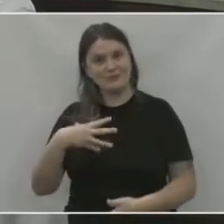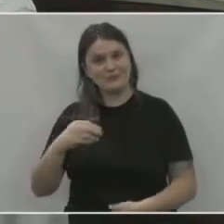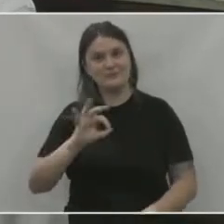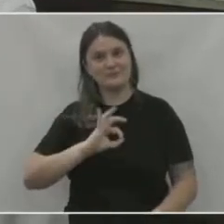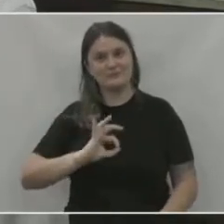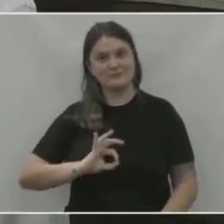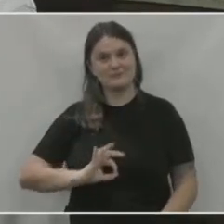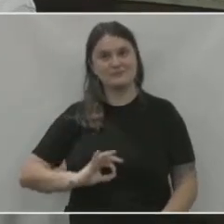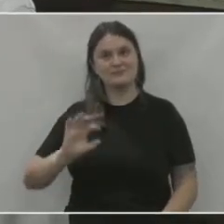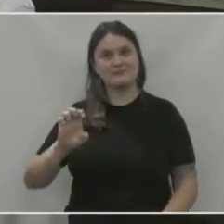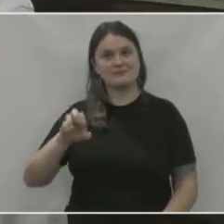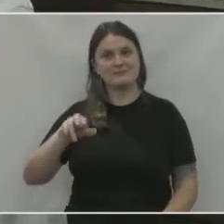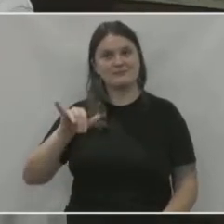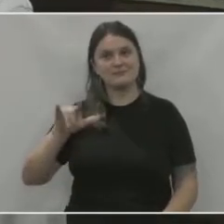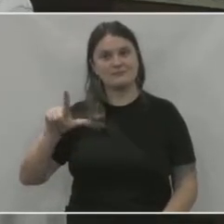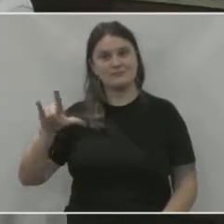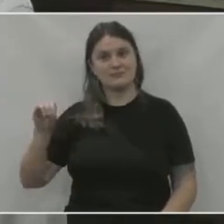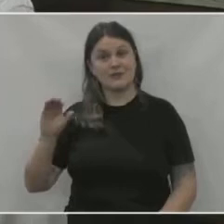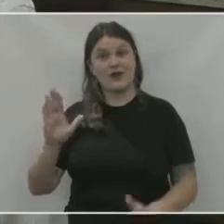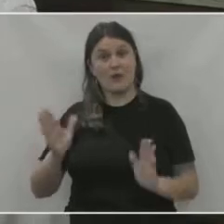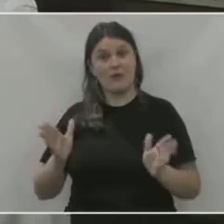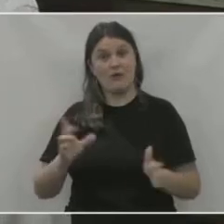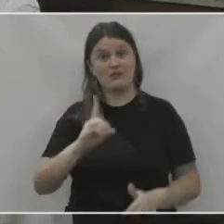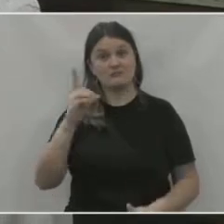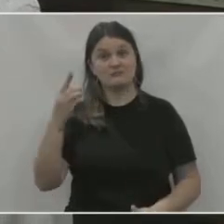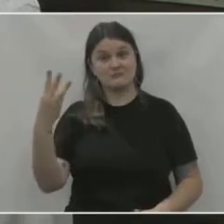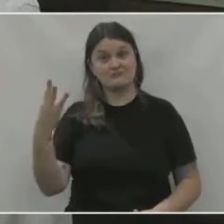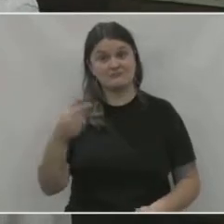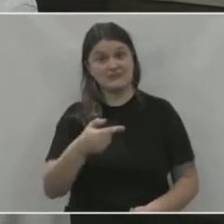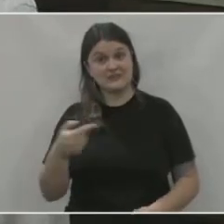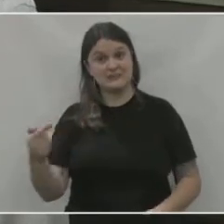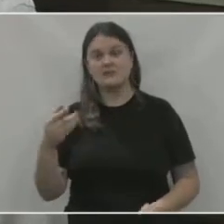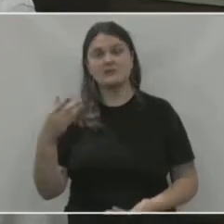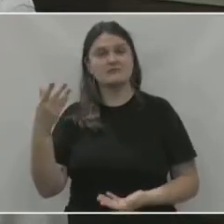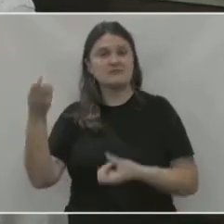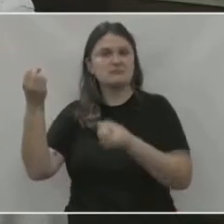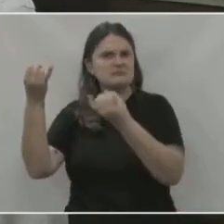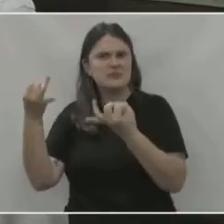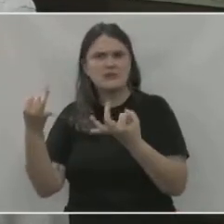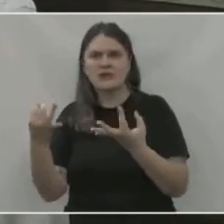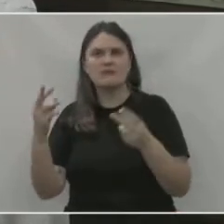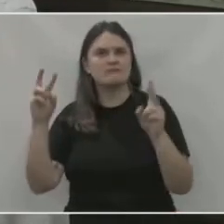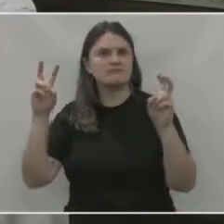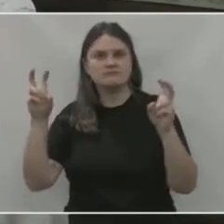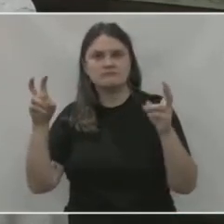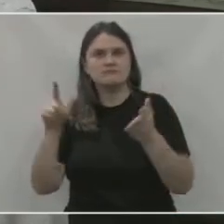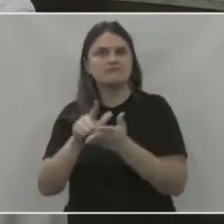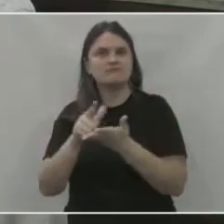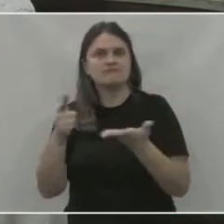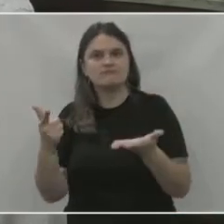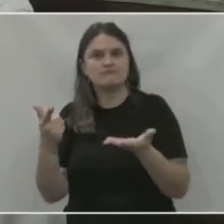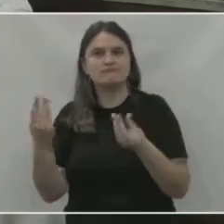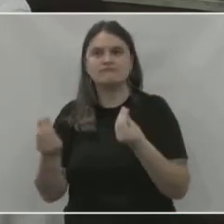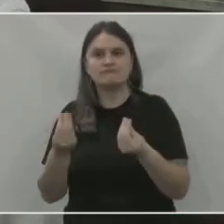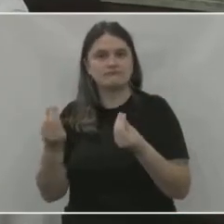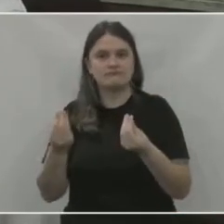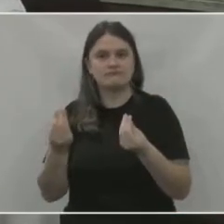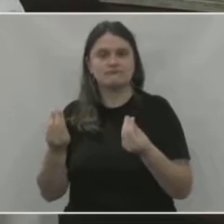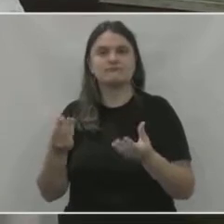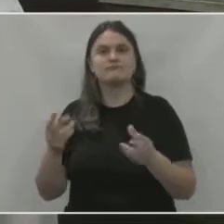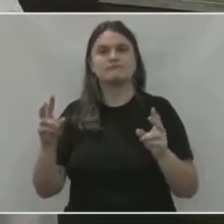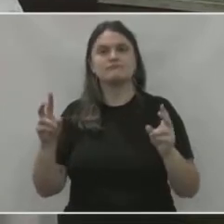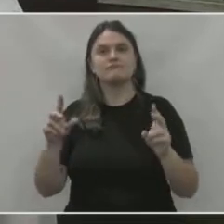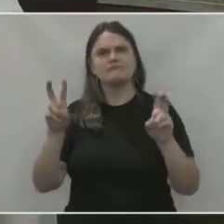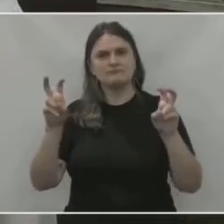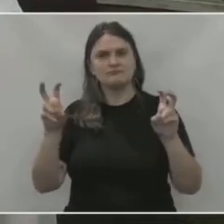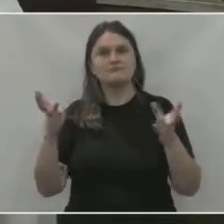o padre Emílio Bortolini, no dia 3 agora essa semana. Conte um pouquinho para nós do que se trata esse evento e do que se trata a